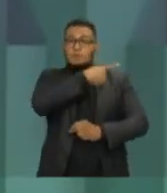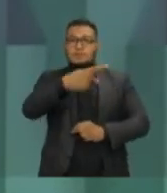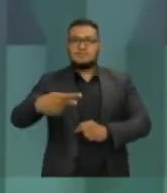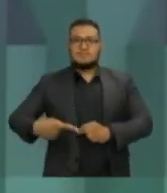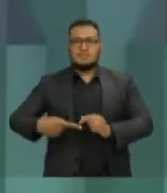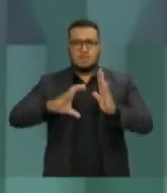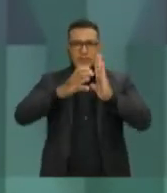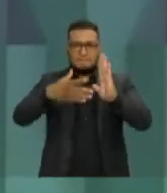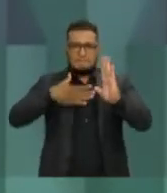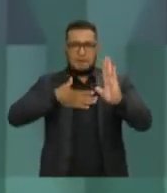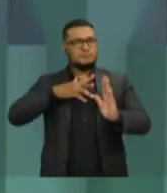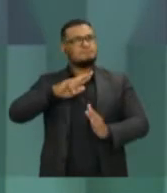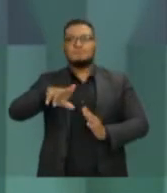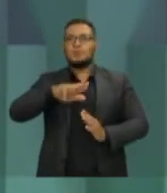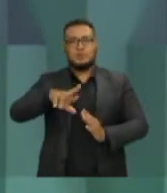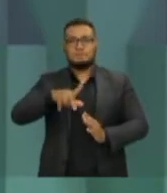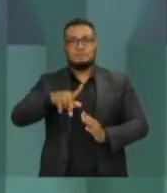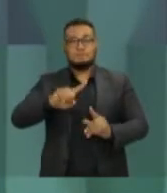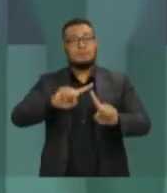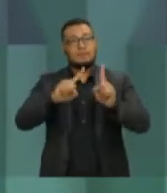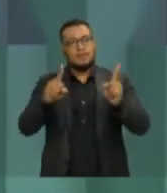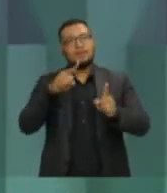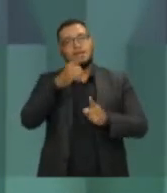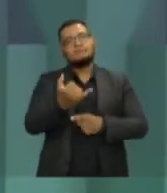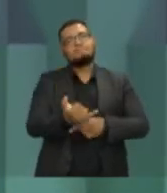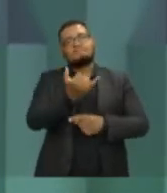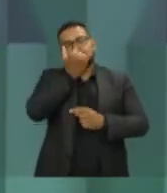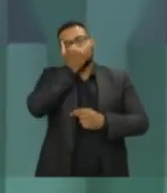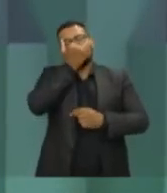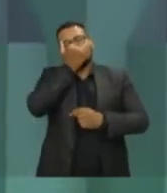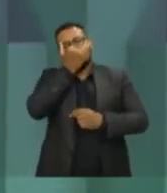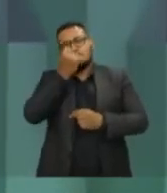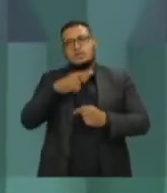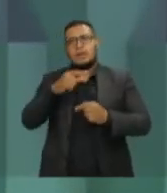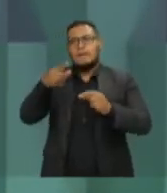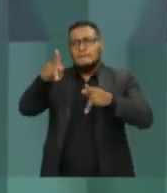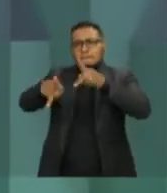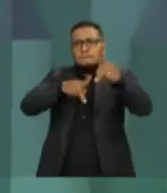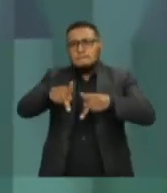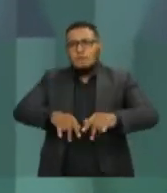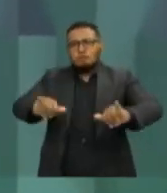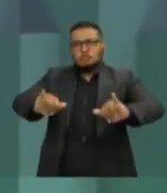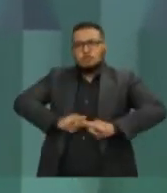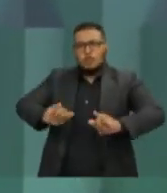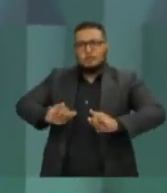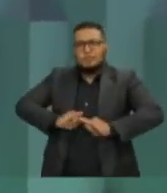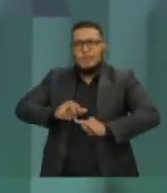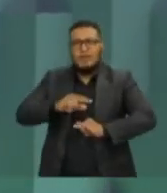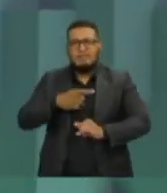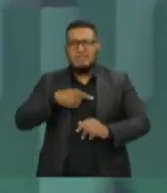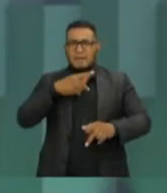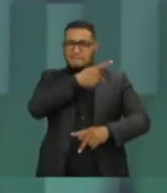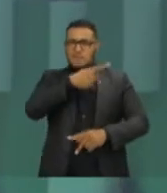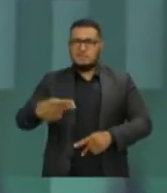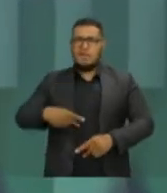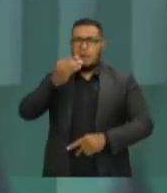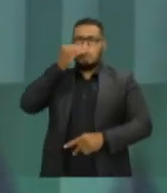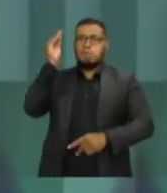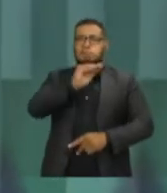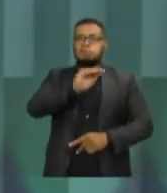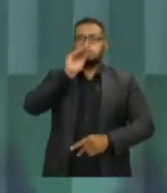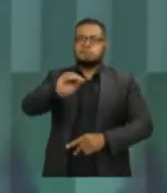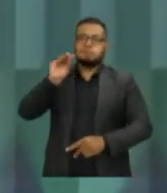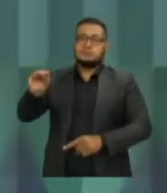partido, meu aliado, ele infelizmente desdenha do sofrimento do povo, coloca em risco a saúde do povo. Então, lamentavelmente,